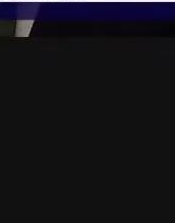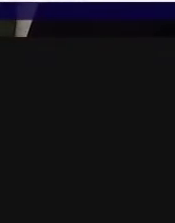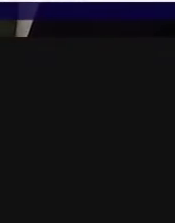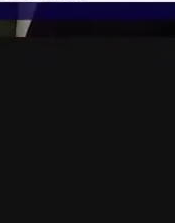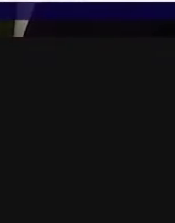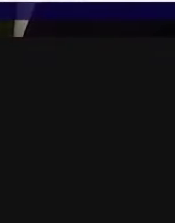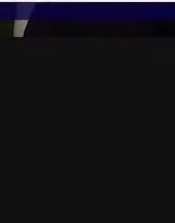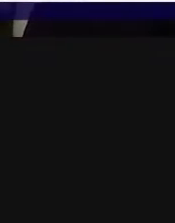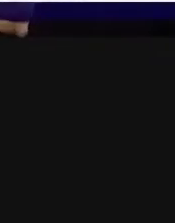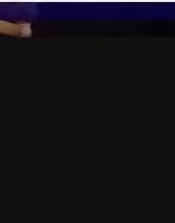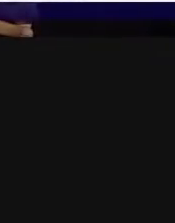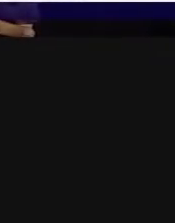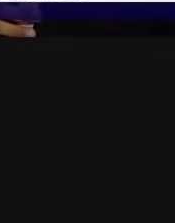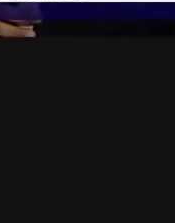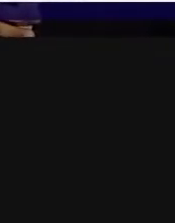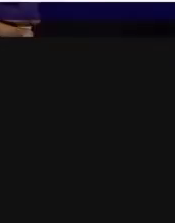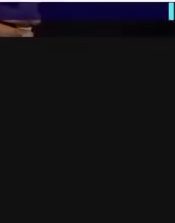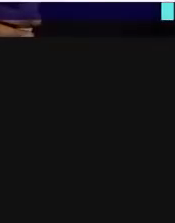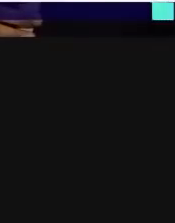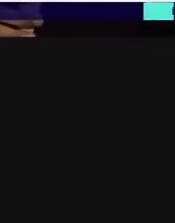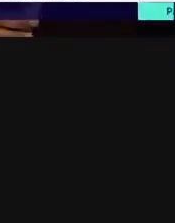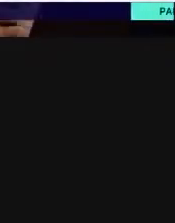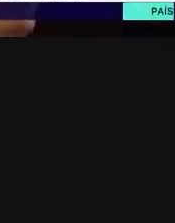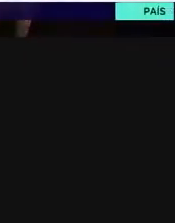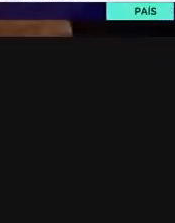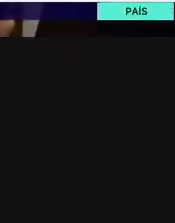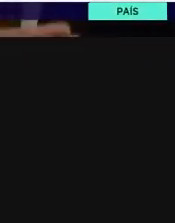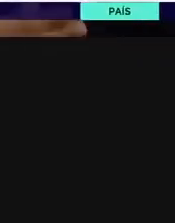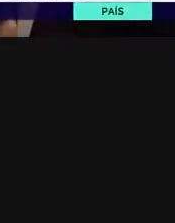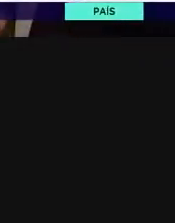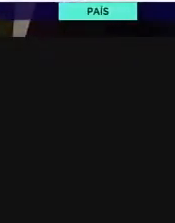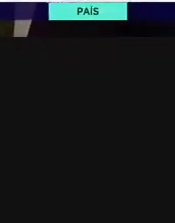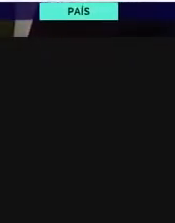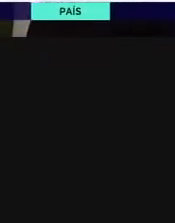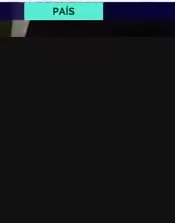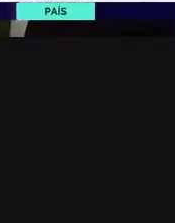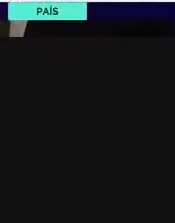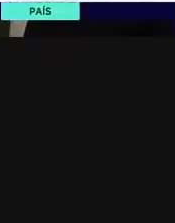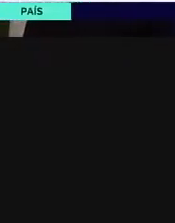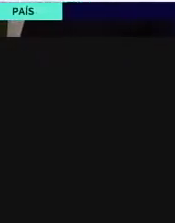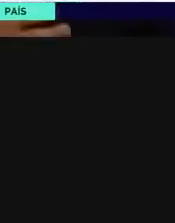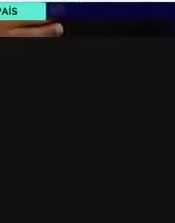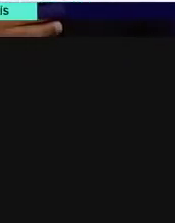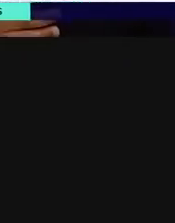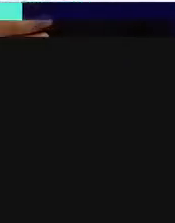falar sozinho, não há respeito, e cá estaremos amanhã. Um grande abraço a todos, muito obrigado. Obrigado.